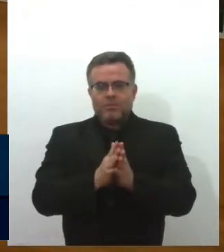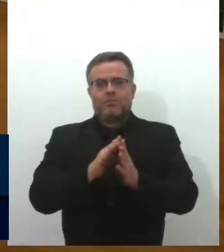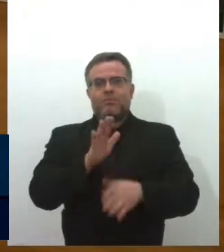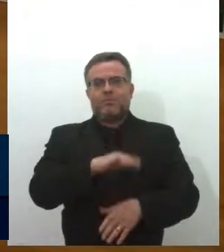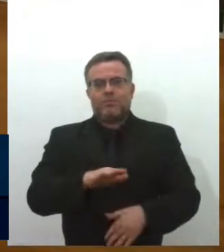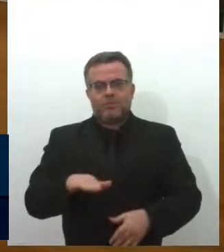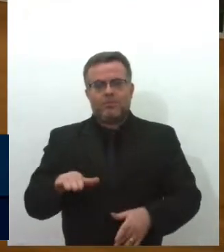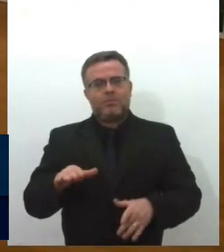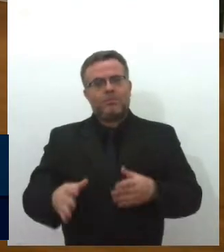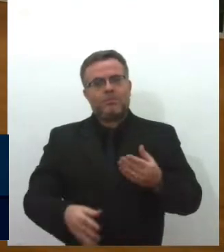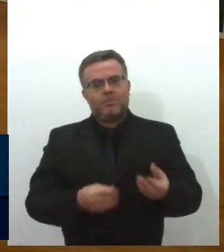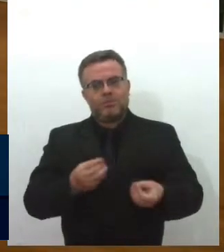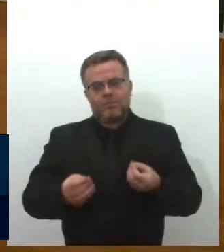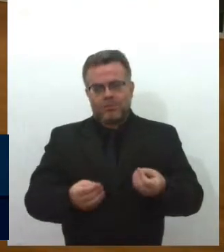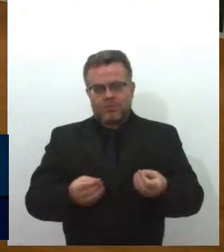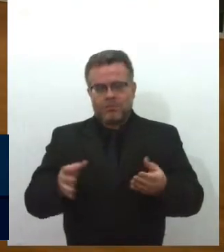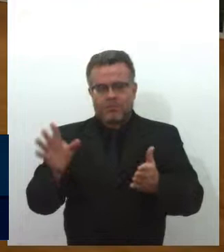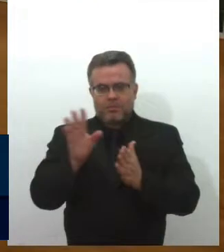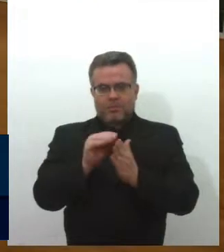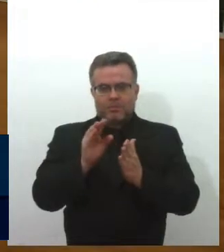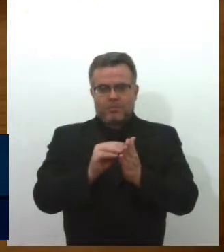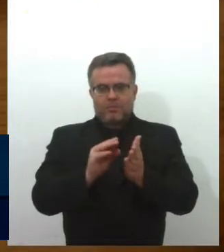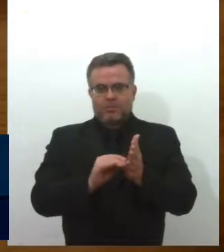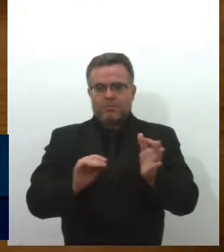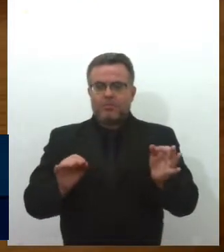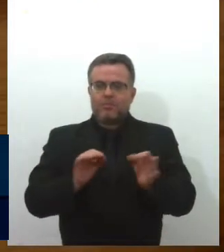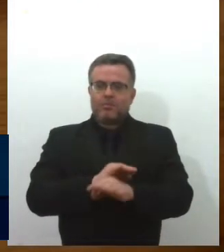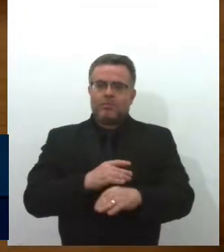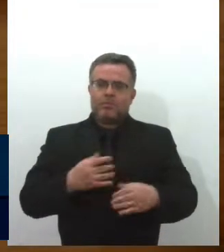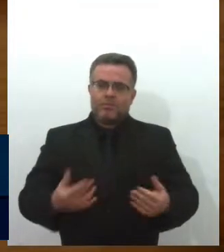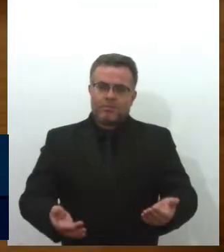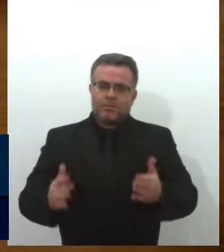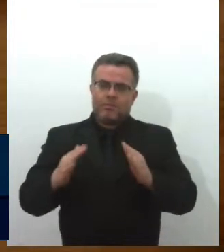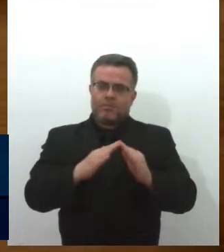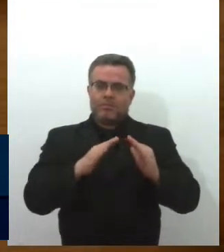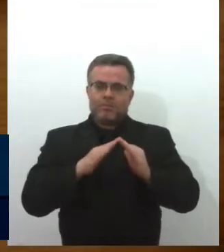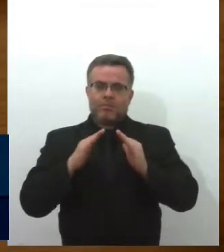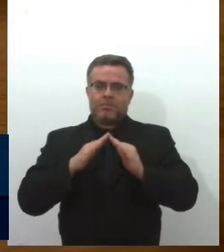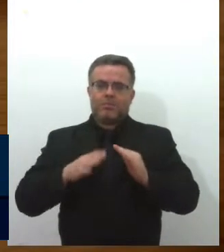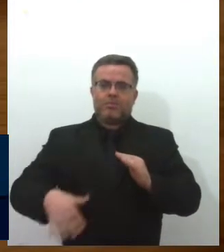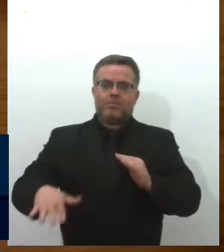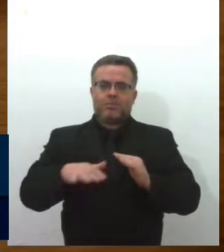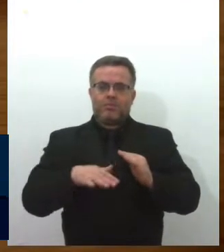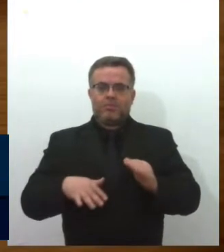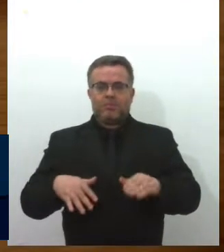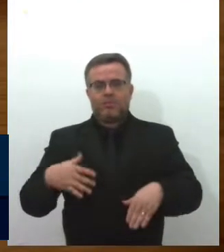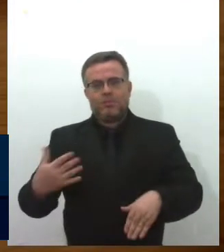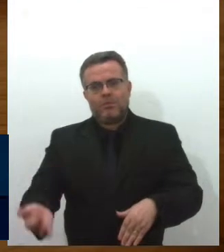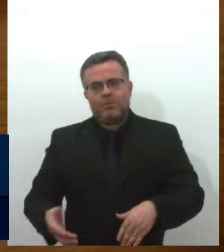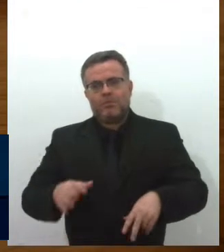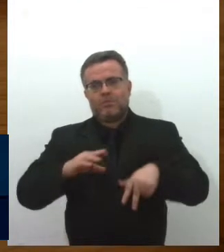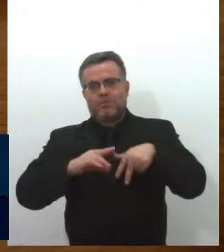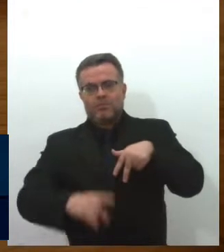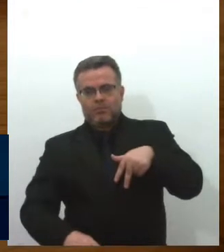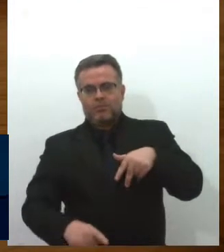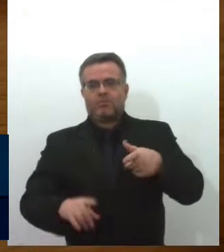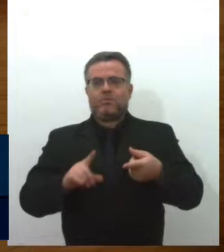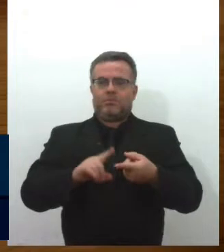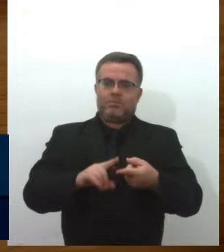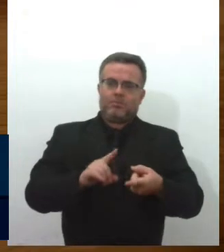autistas, as suas moradias, o sexo e a faixa de idade.